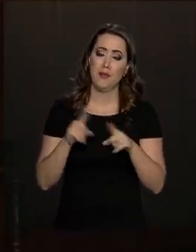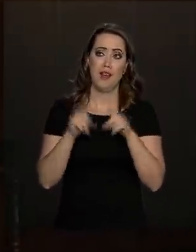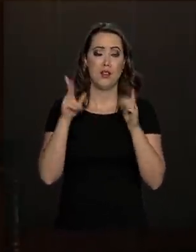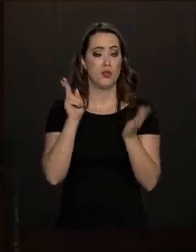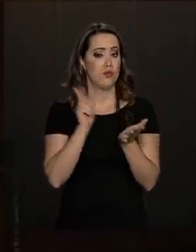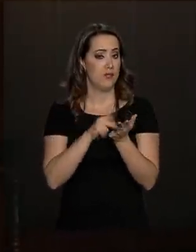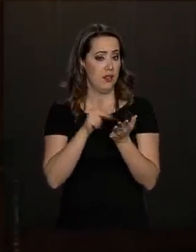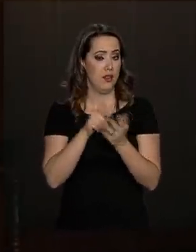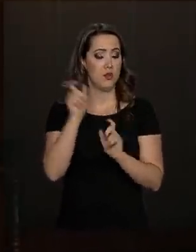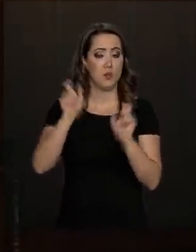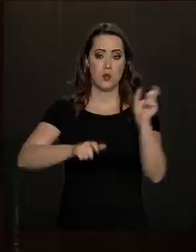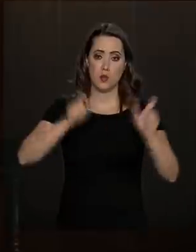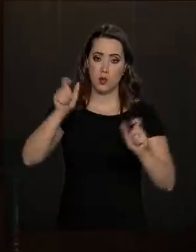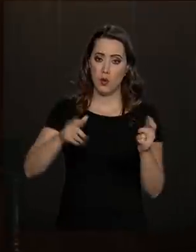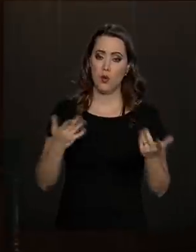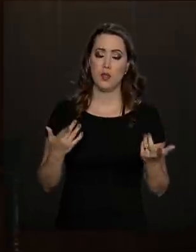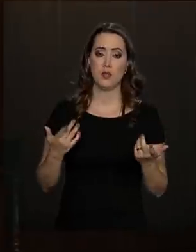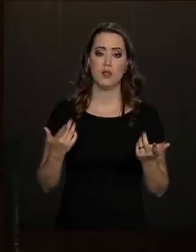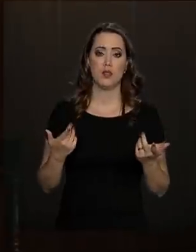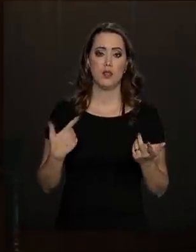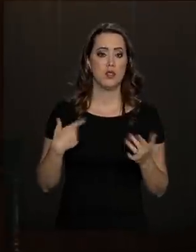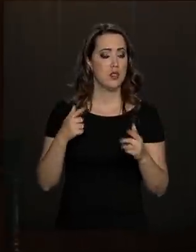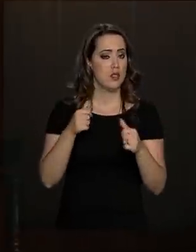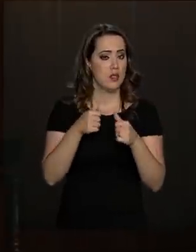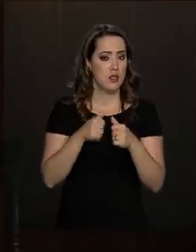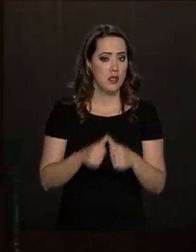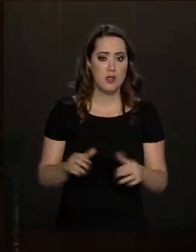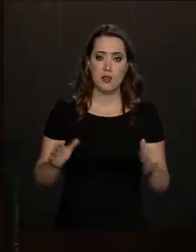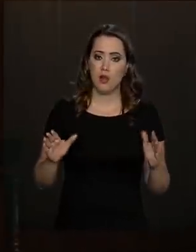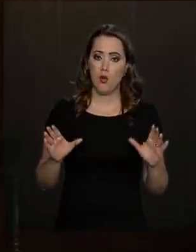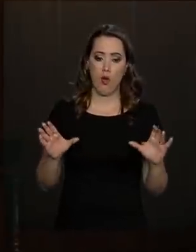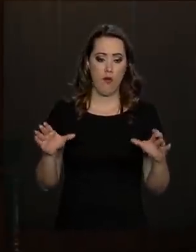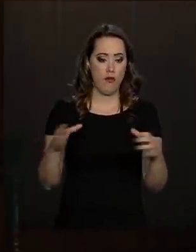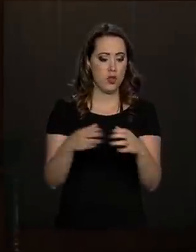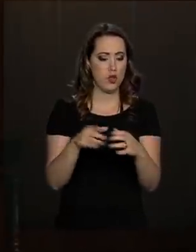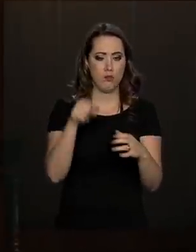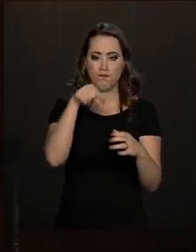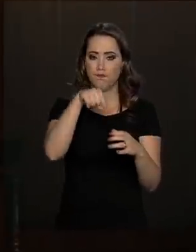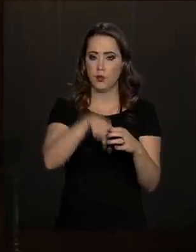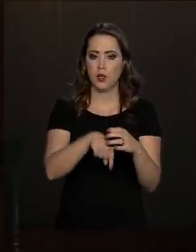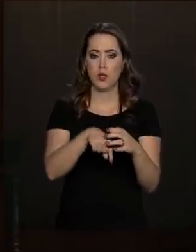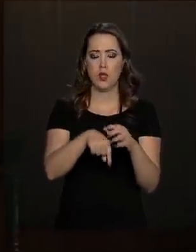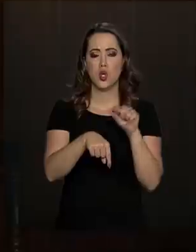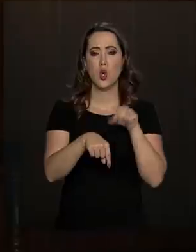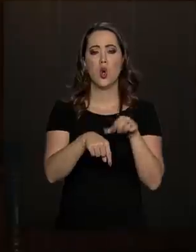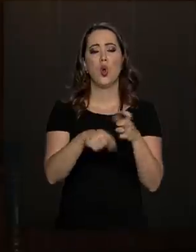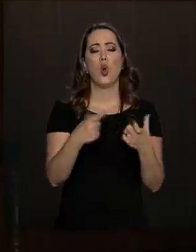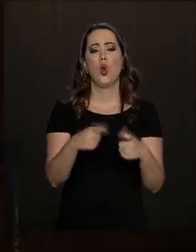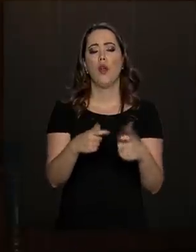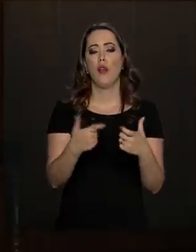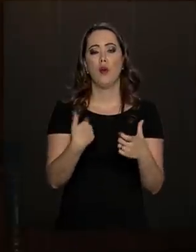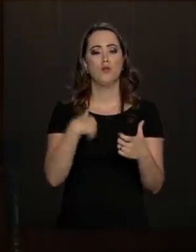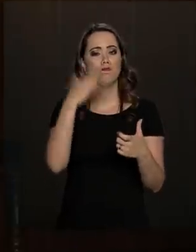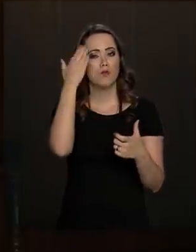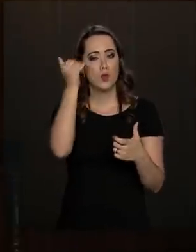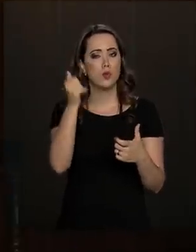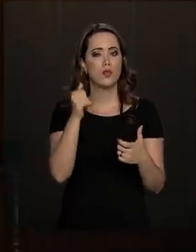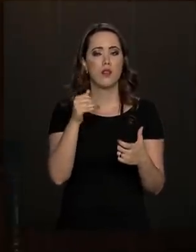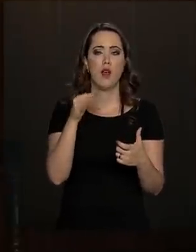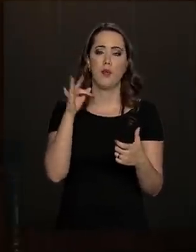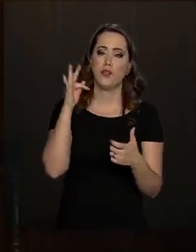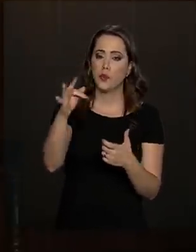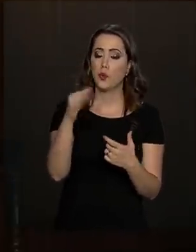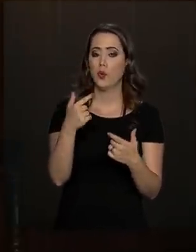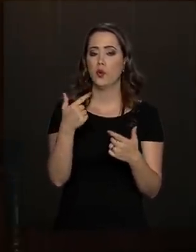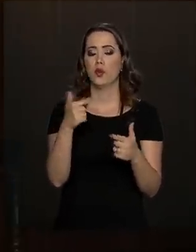é que são pessoas que estão trancadas numa bolha de baixas aspirações, baixos rendimentos, baixa produtividade,